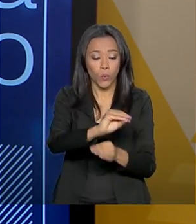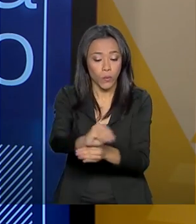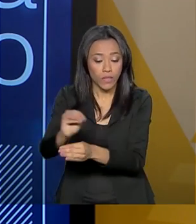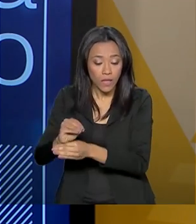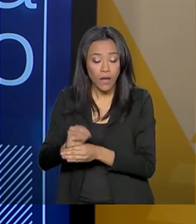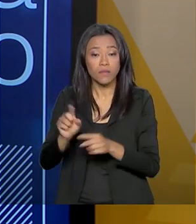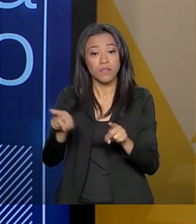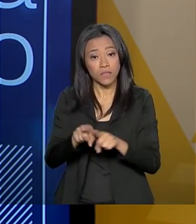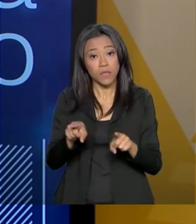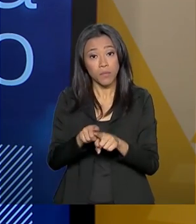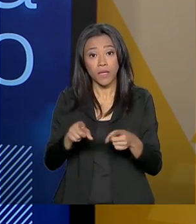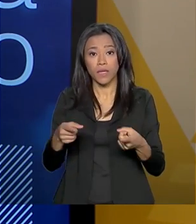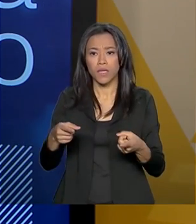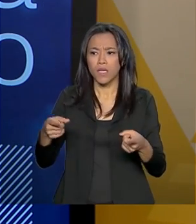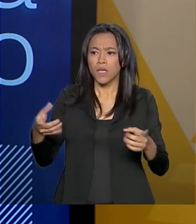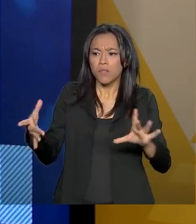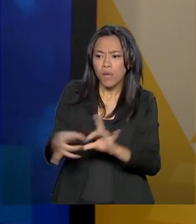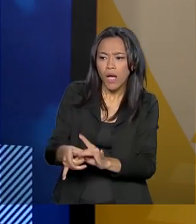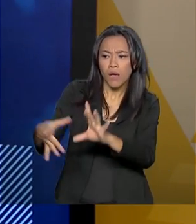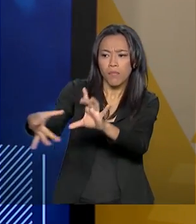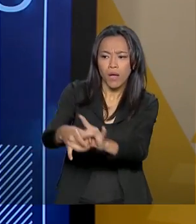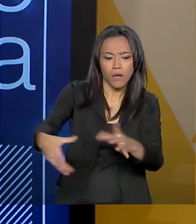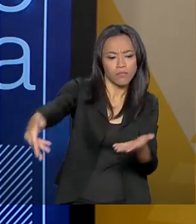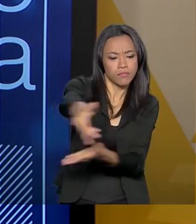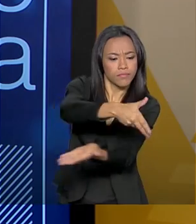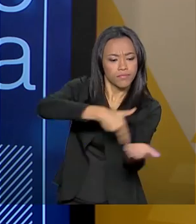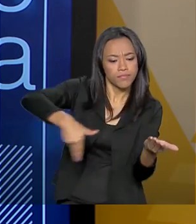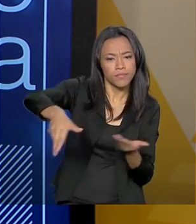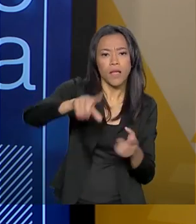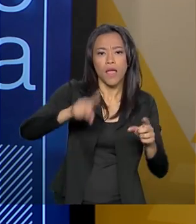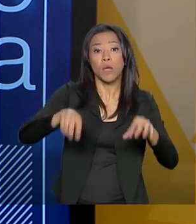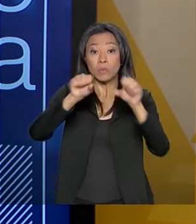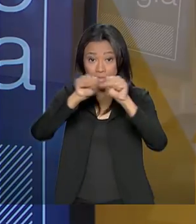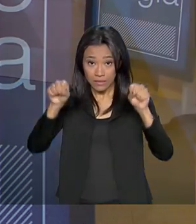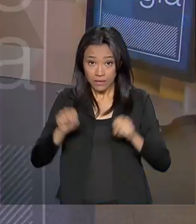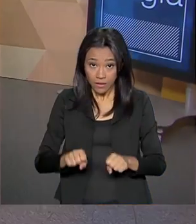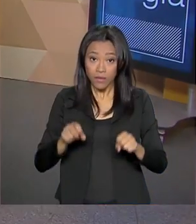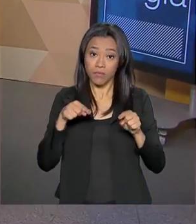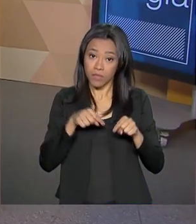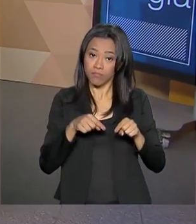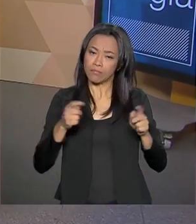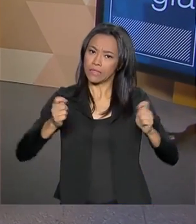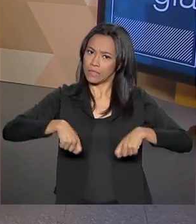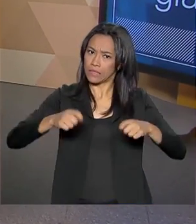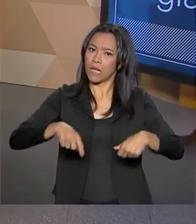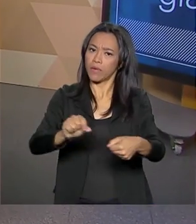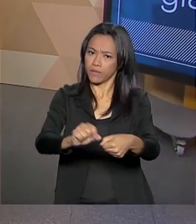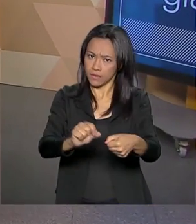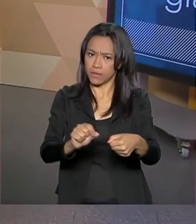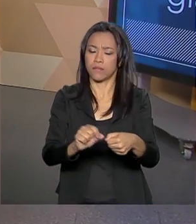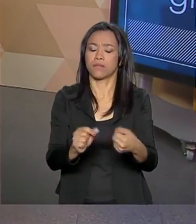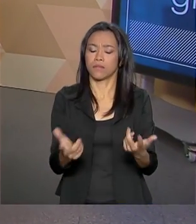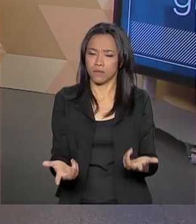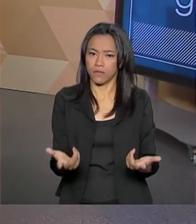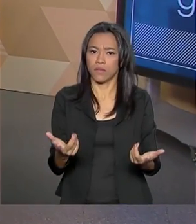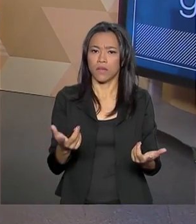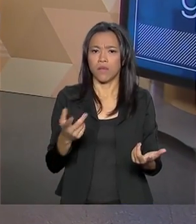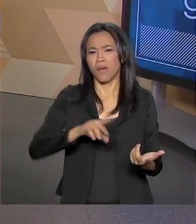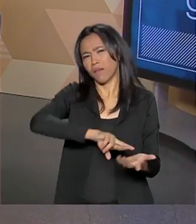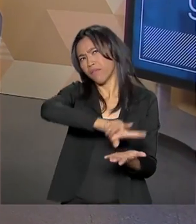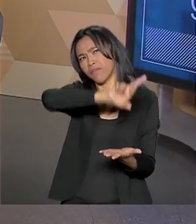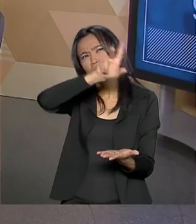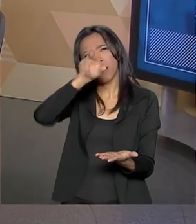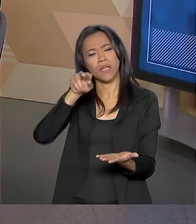integração de lavoura, pecuária e florestas. É um sistema viável para muitas das regiões do